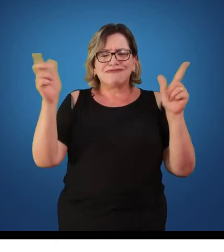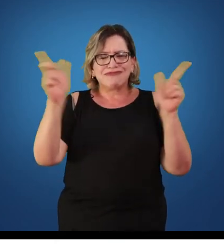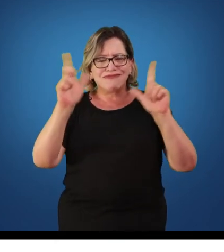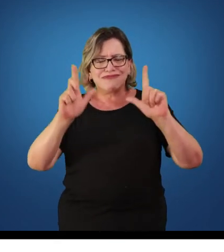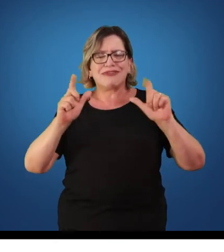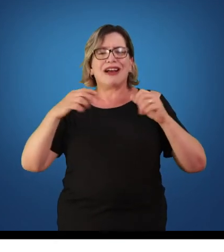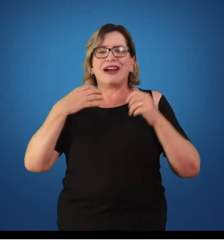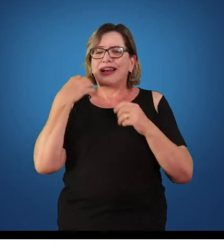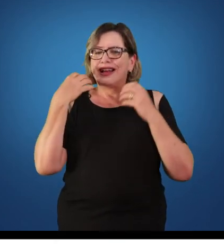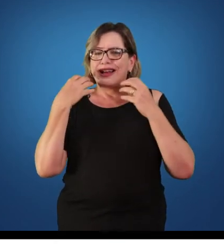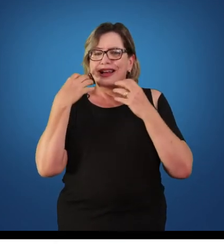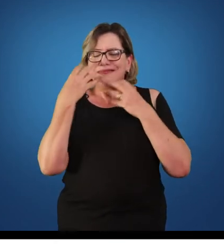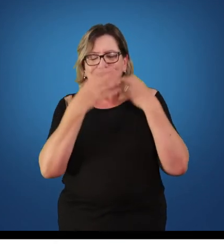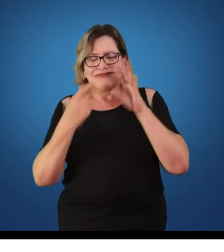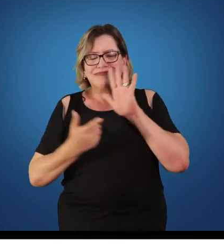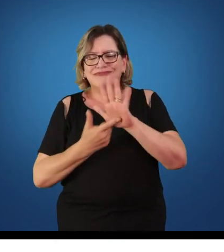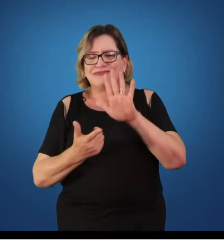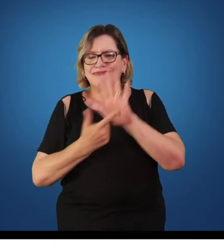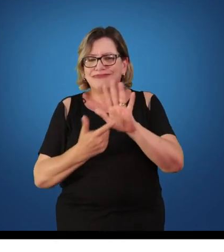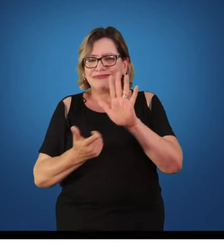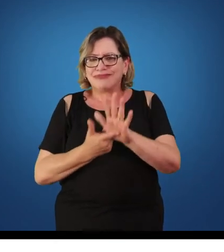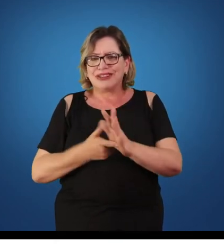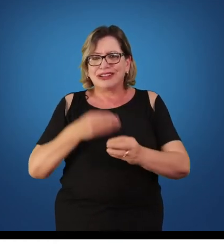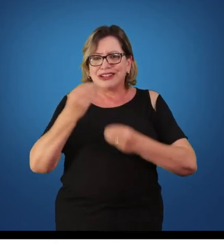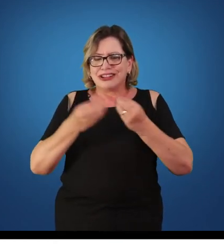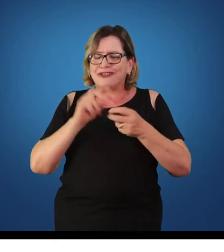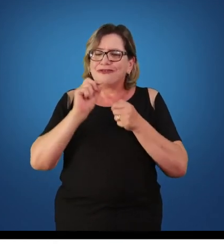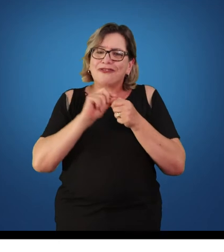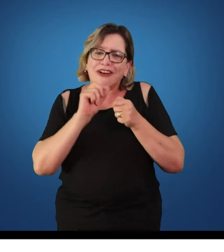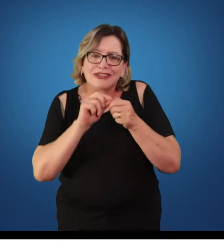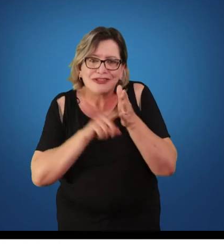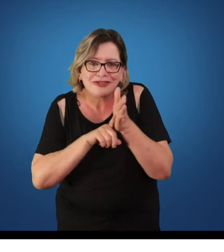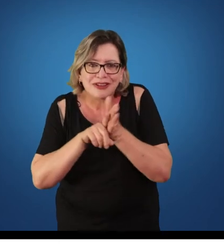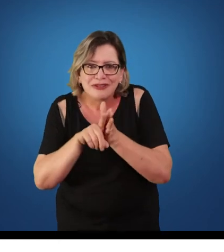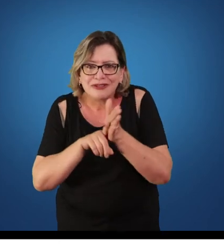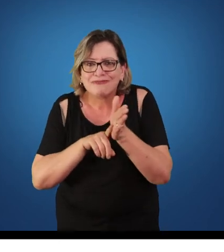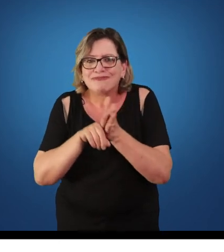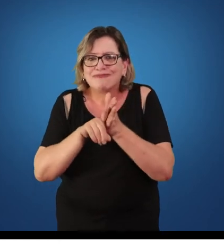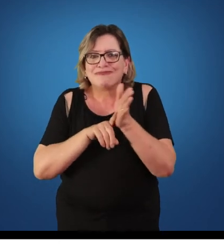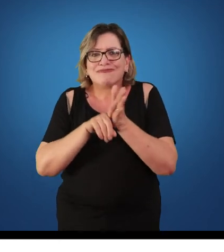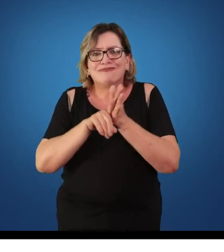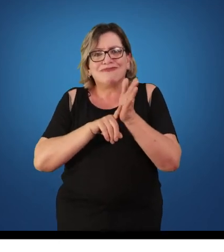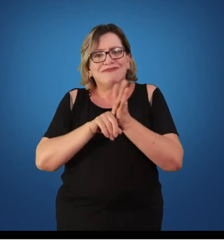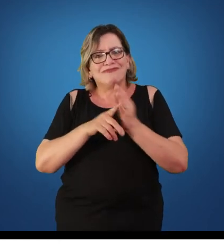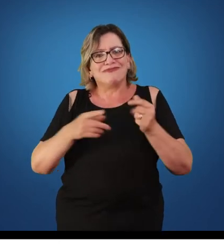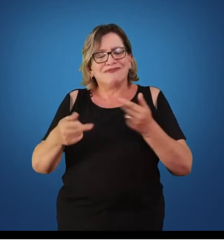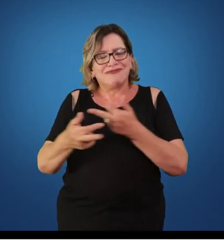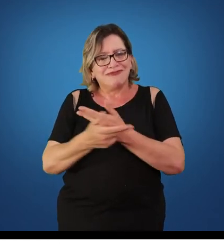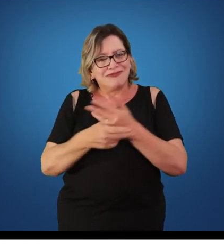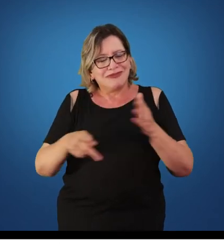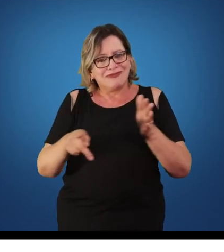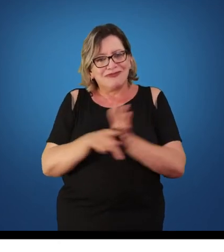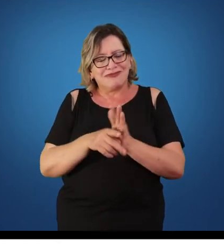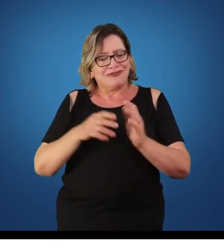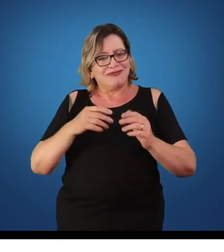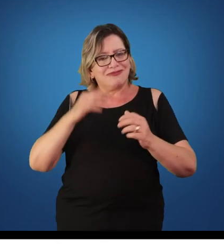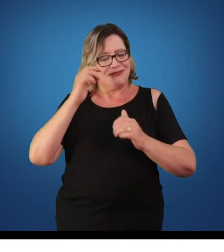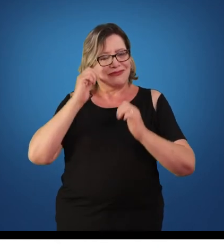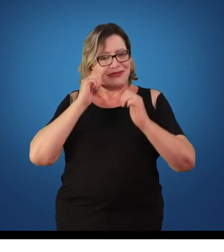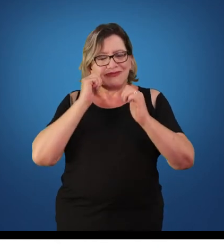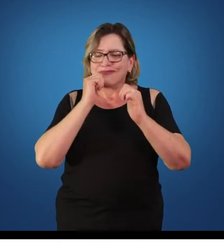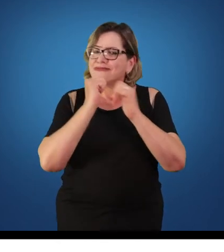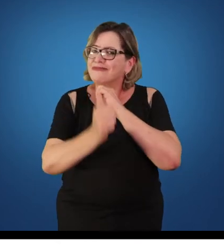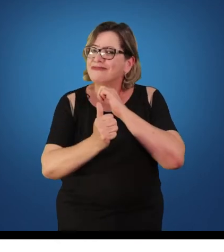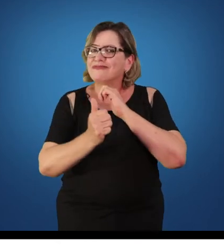Tecniização e neutralidade científica são os interesses da educação competitivista.